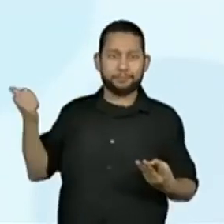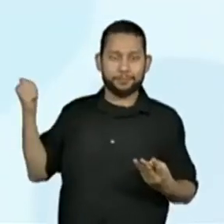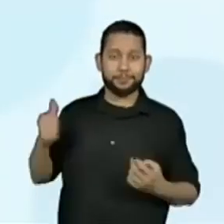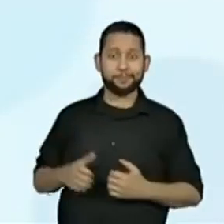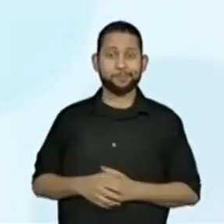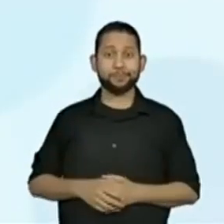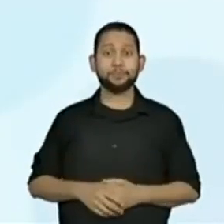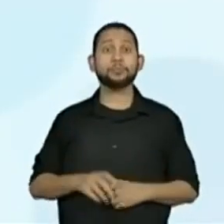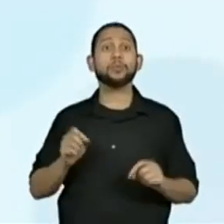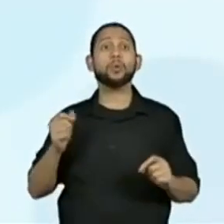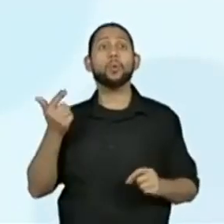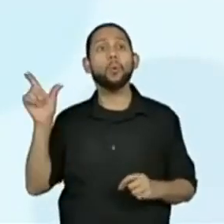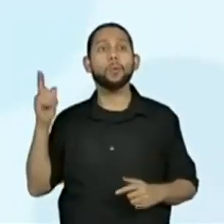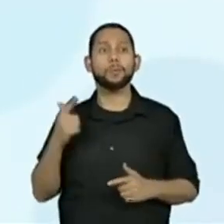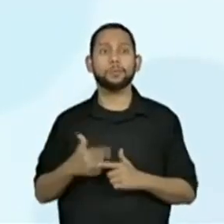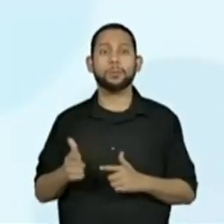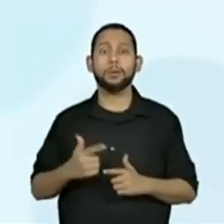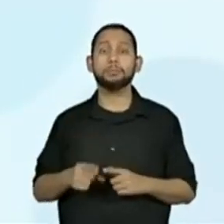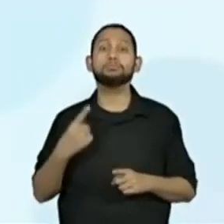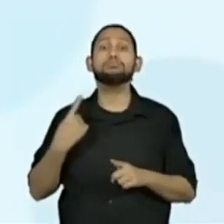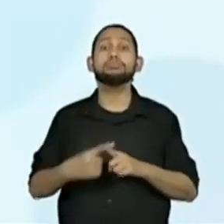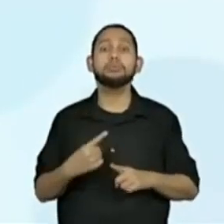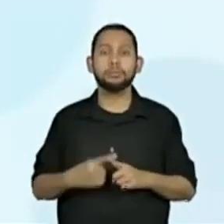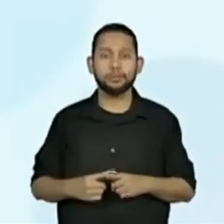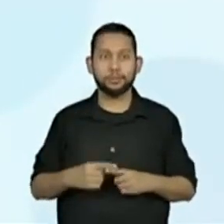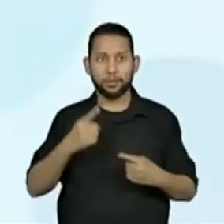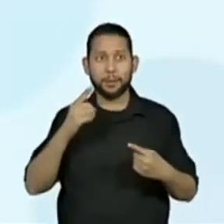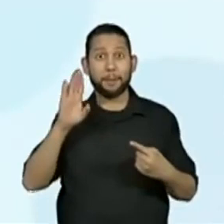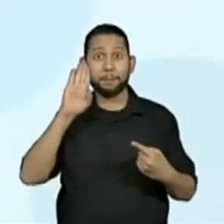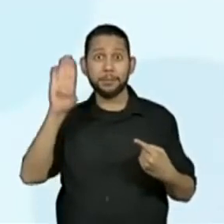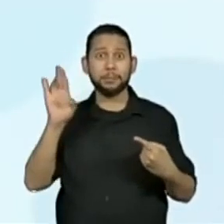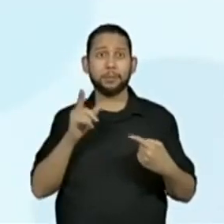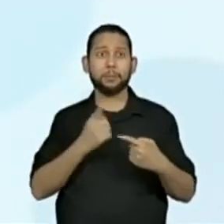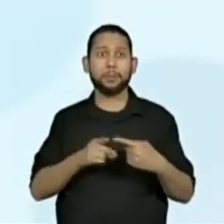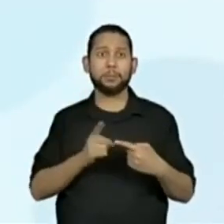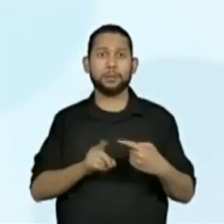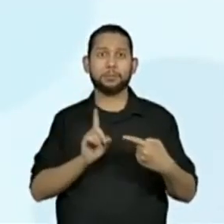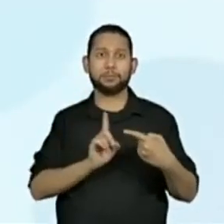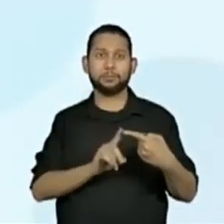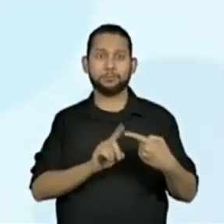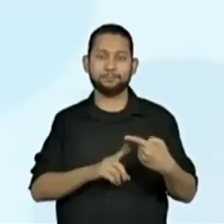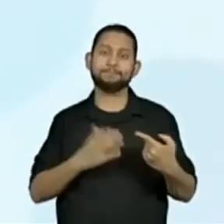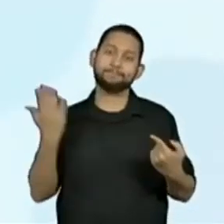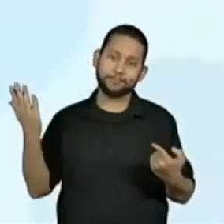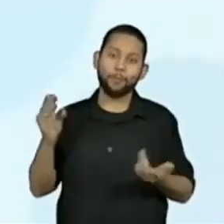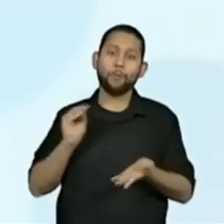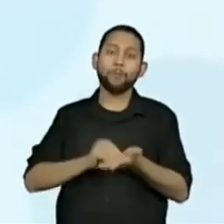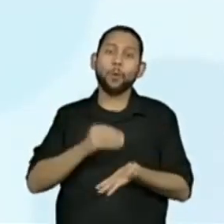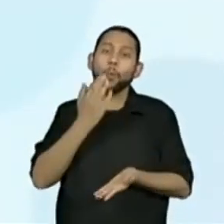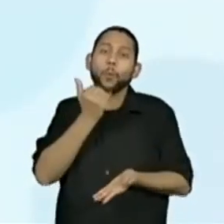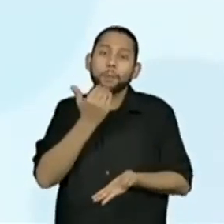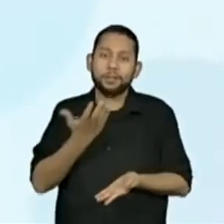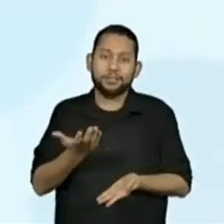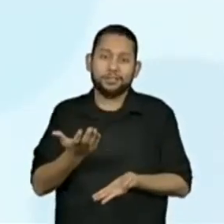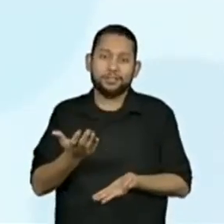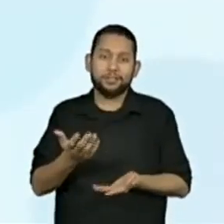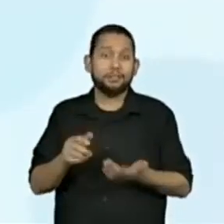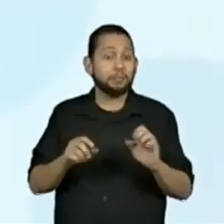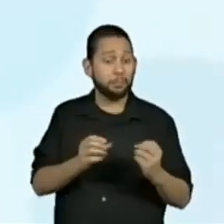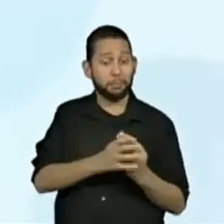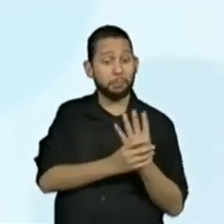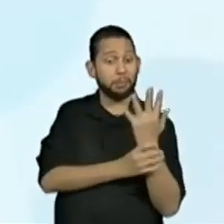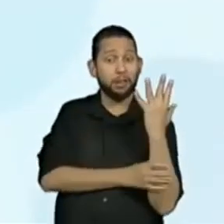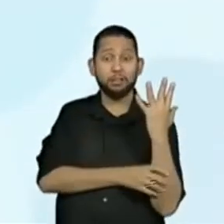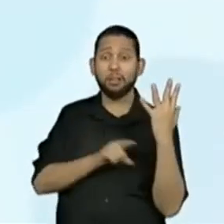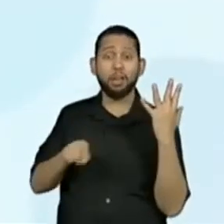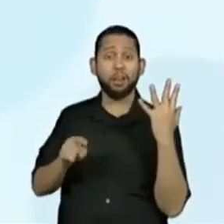ele se refere a outros problemas, porque o primeiro problema citado foi o alimento, né, das plantas, que